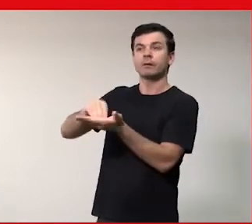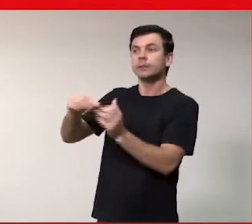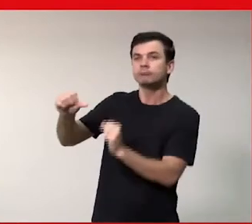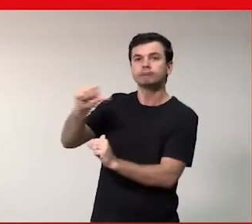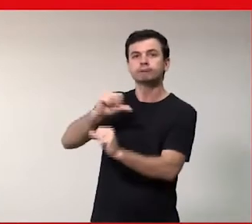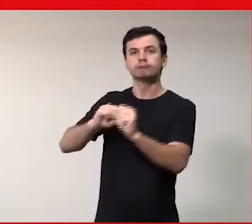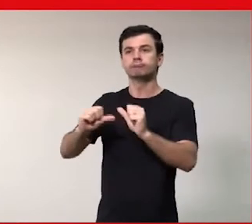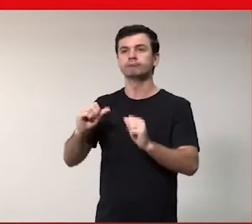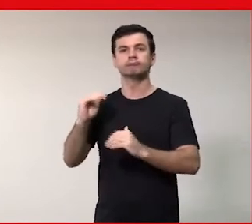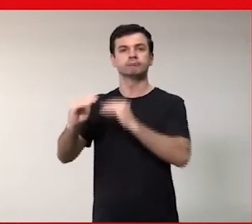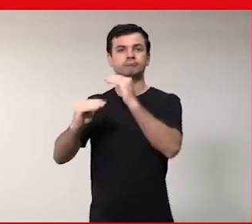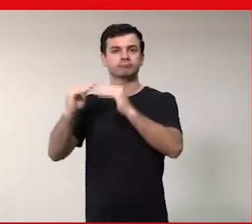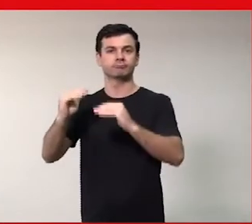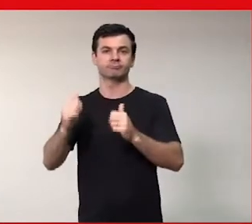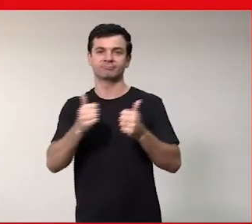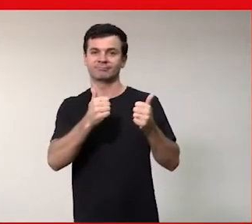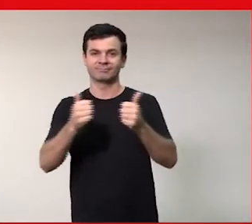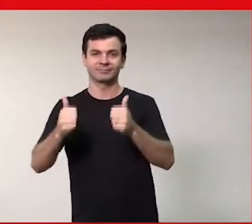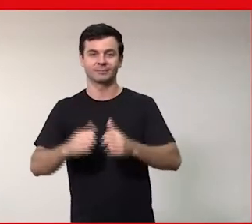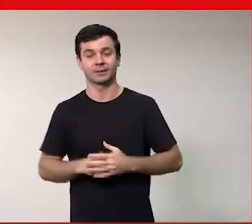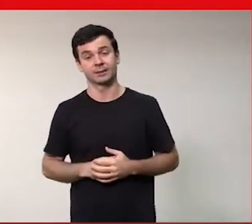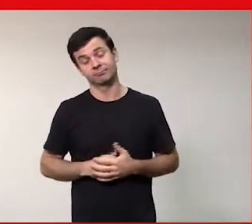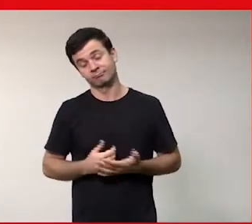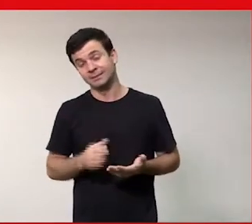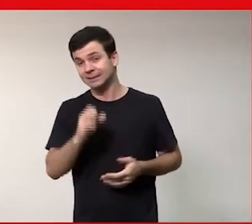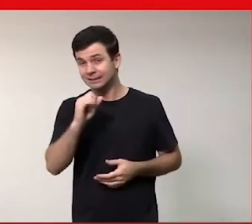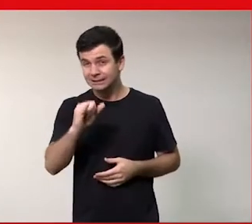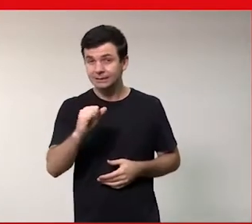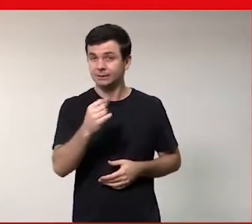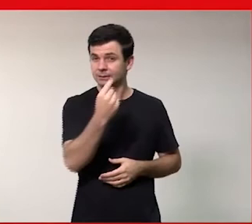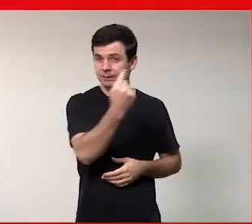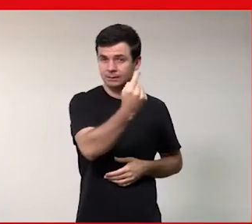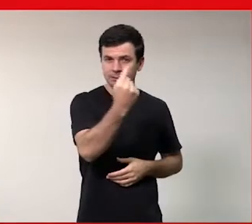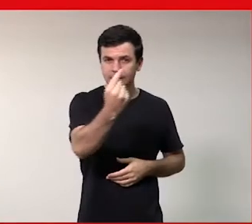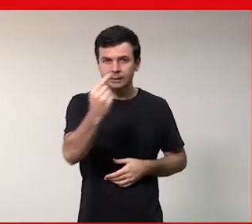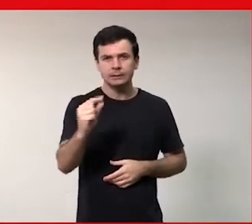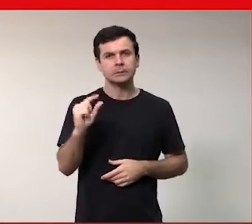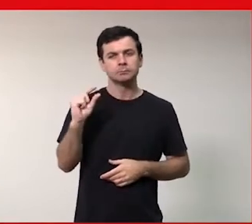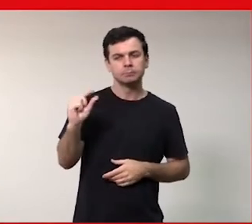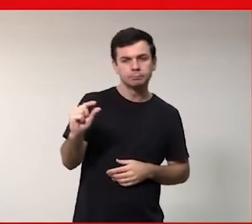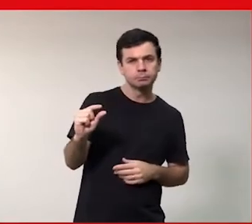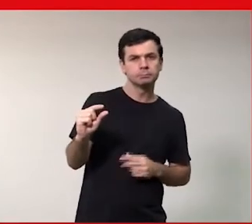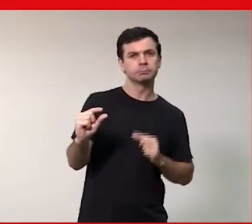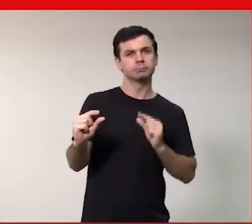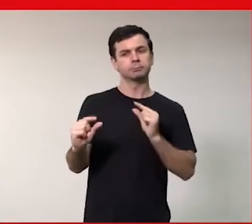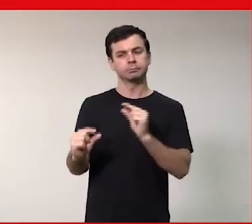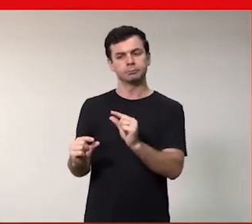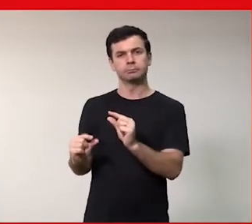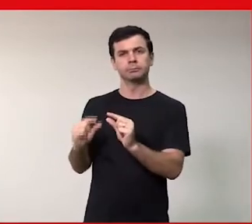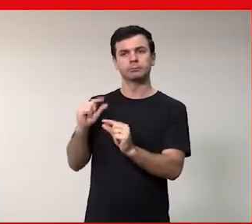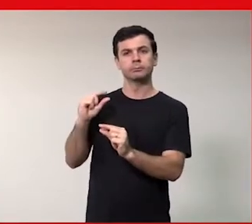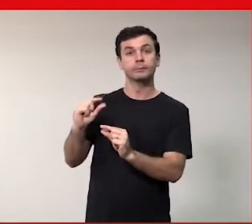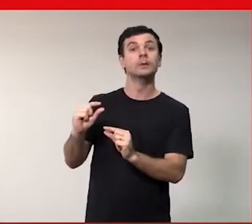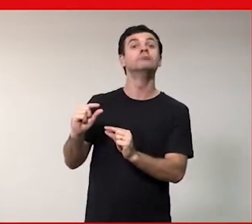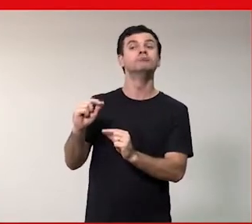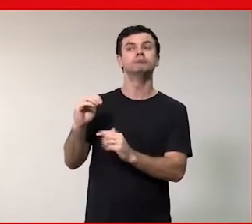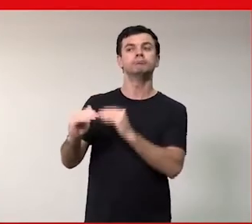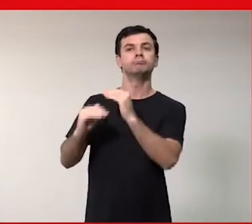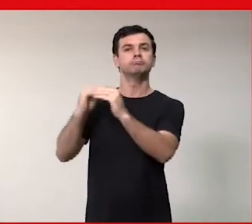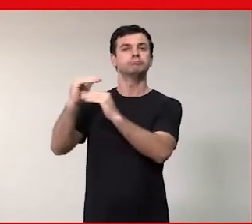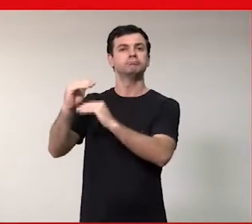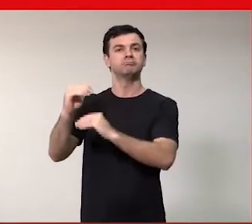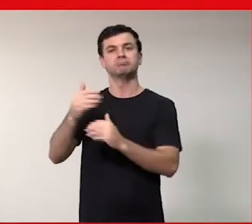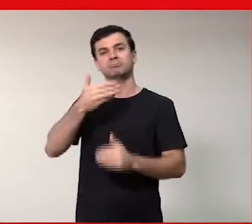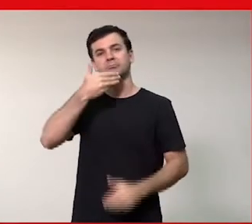apresentado aqui eu penso que se cada um fizer um pedacinho a gente consegue construir alguma coisa bem maior